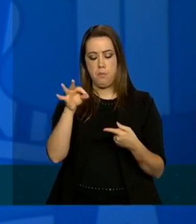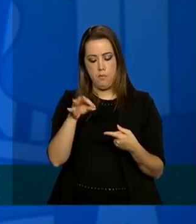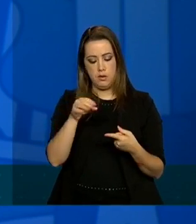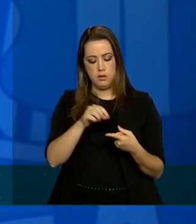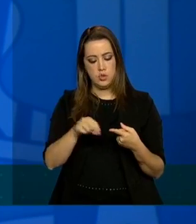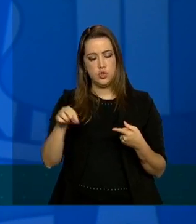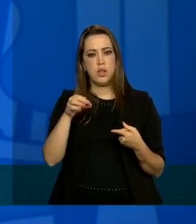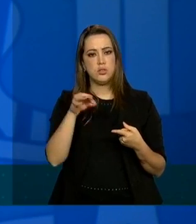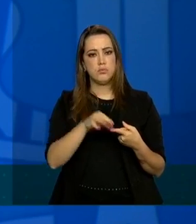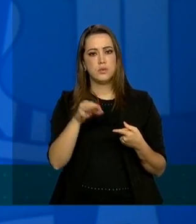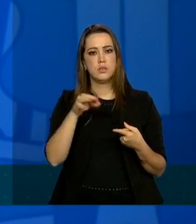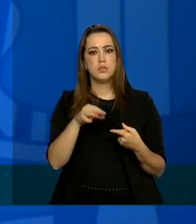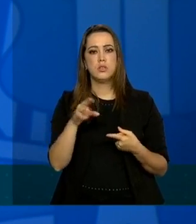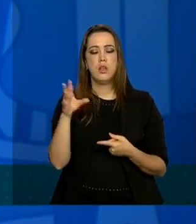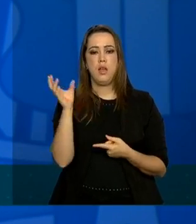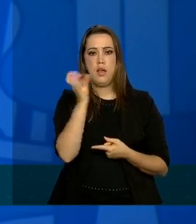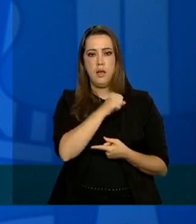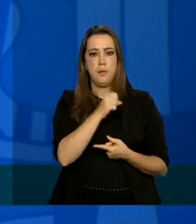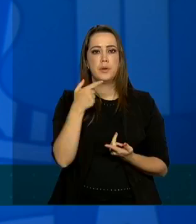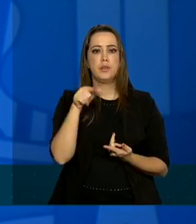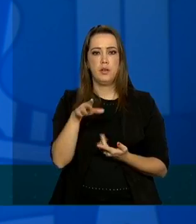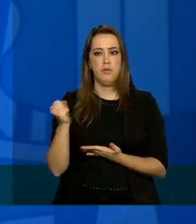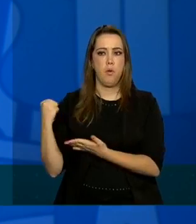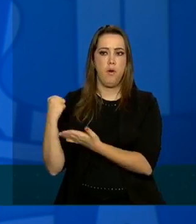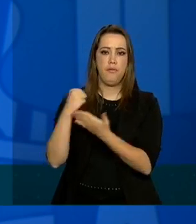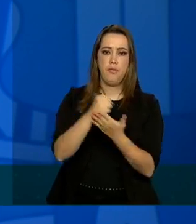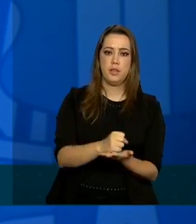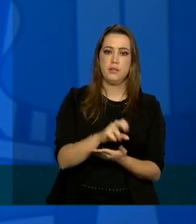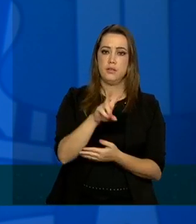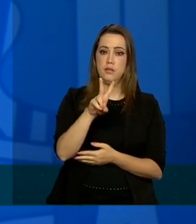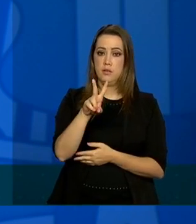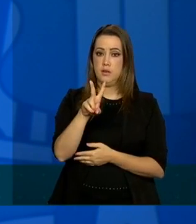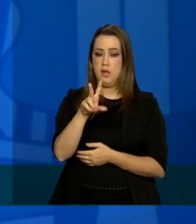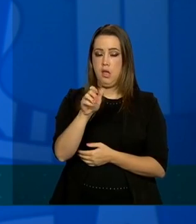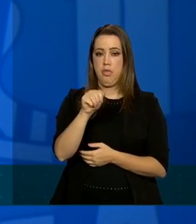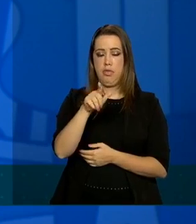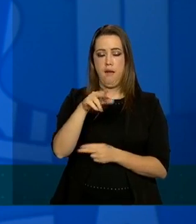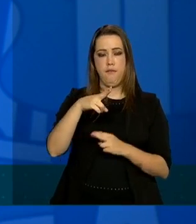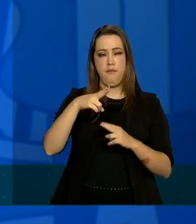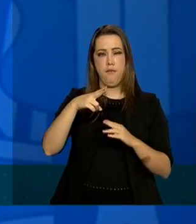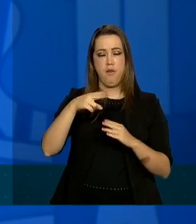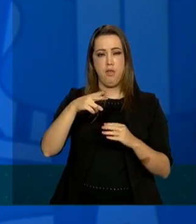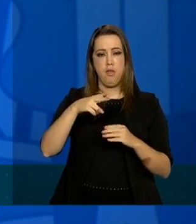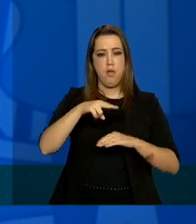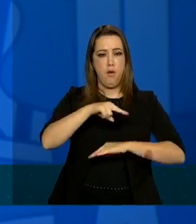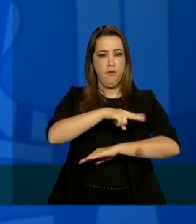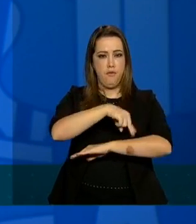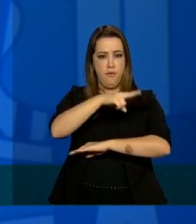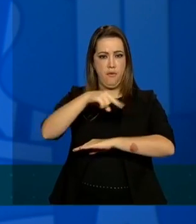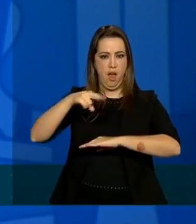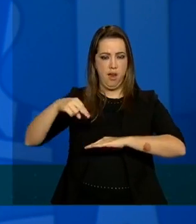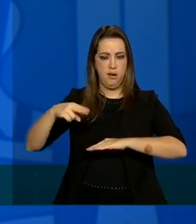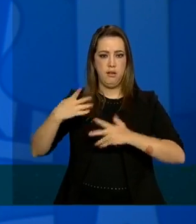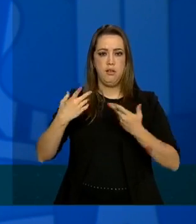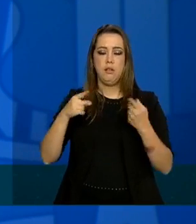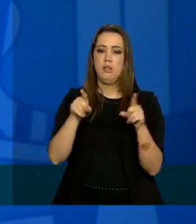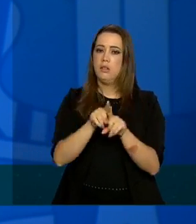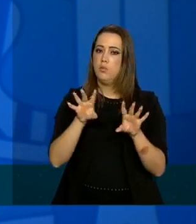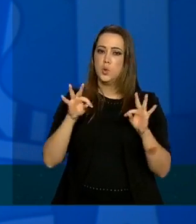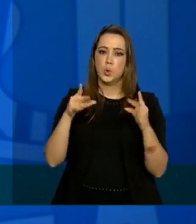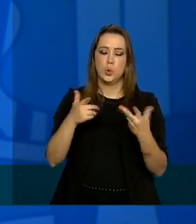doação de uma empresa da Vale do Rio Doce para todo o sistema único de saúde e os dados que a gente